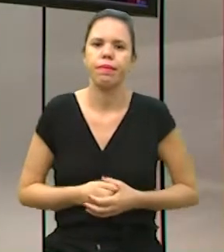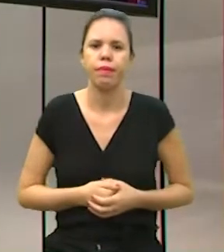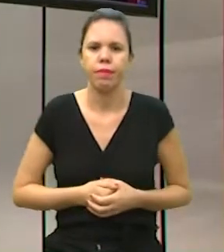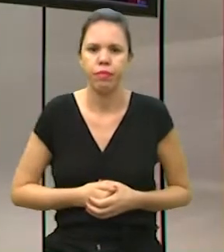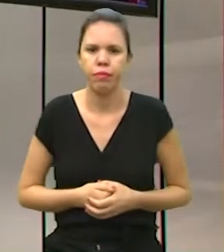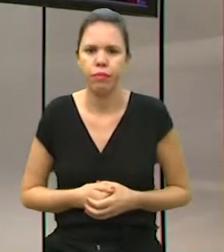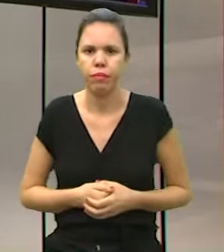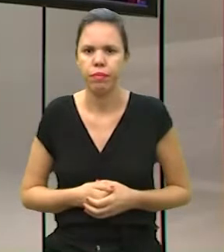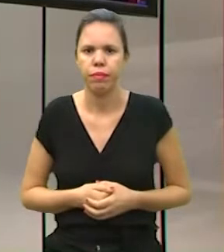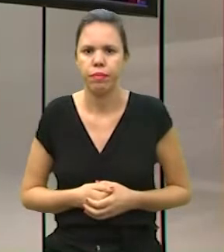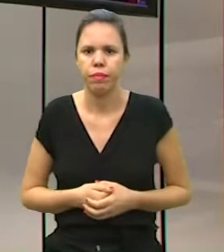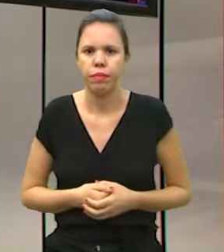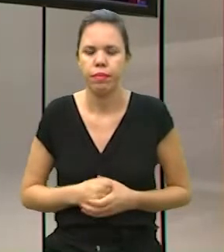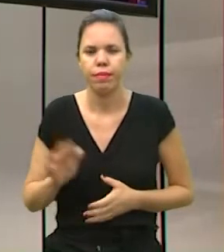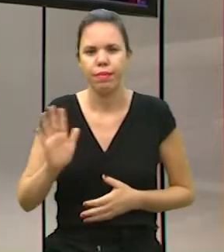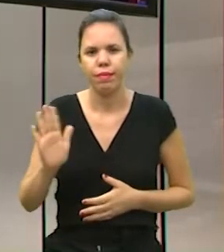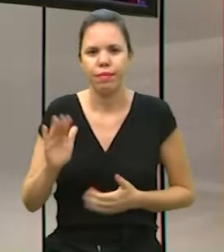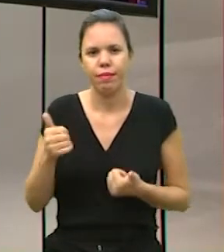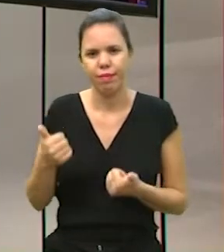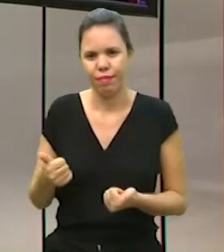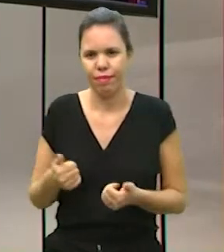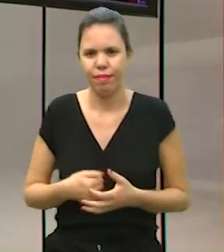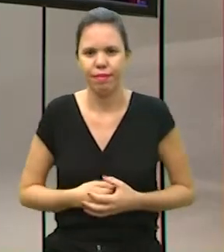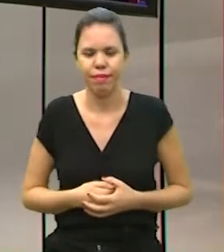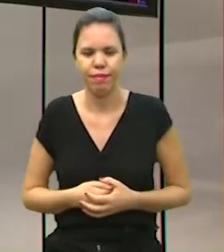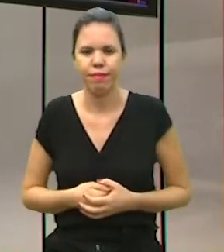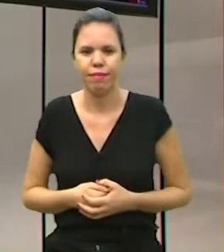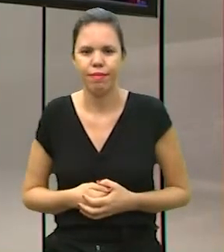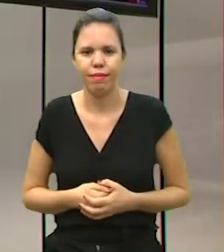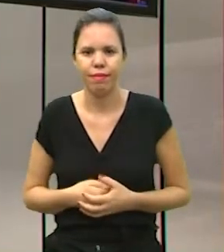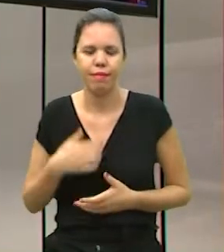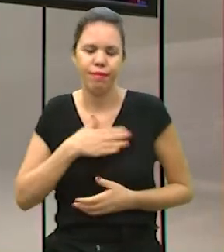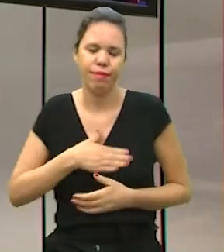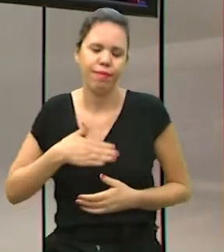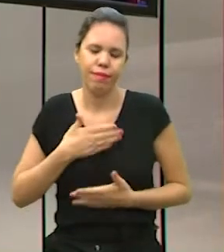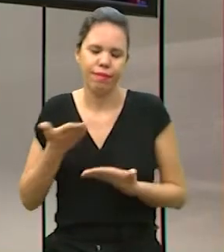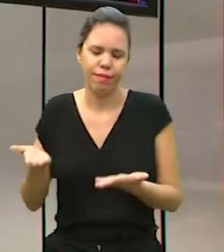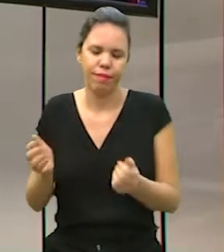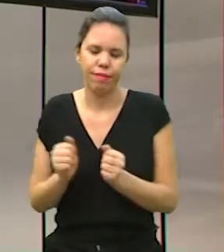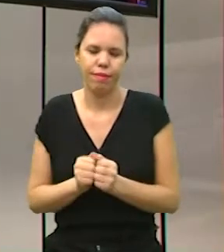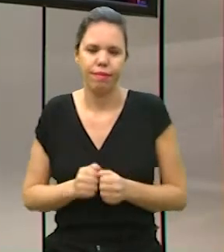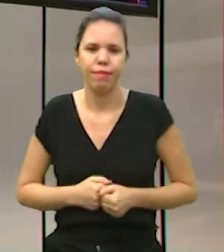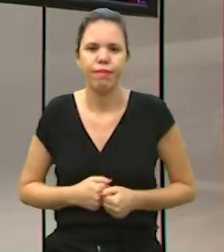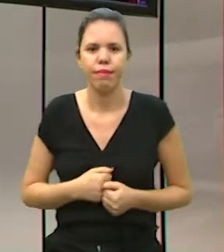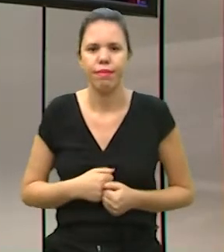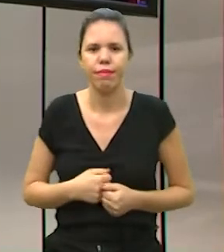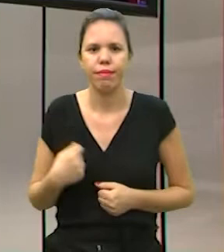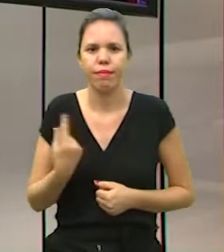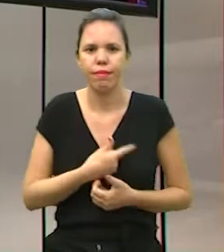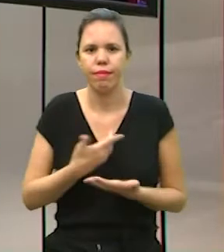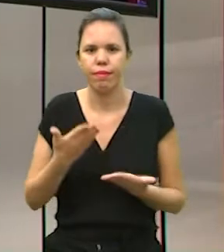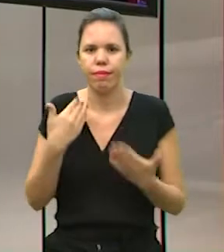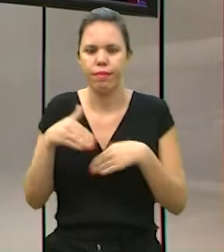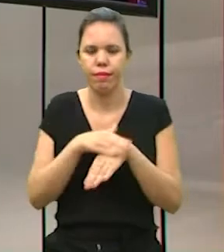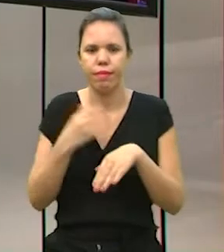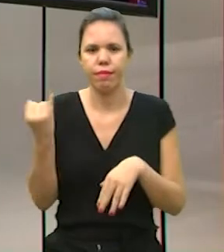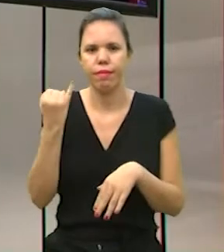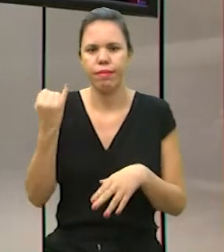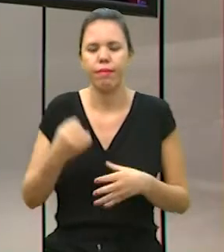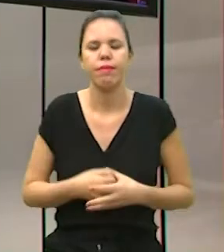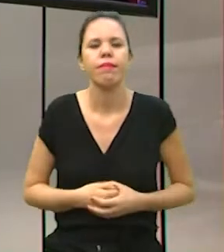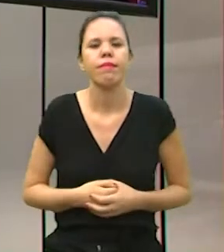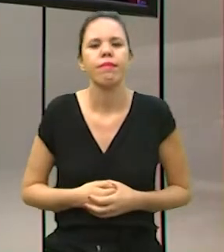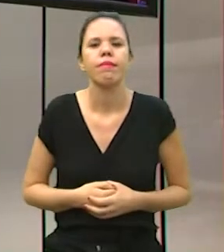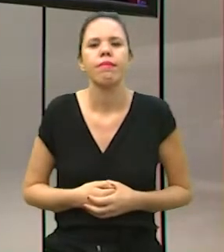Tudo bem? Oi, Mariana. Tudo bem? Muito prazer estar aqui. Prazer todo nosso para falar de um assunto